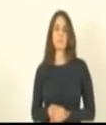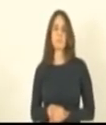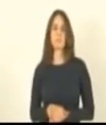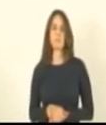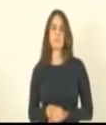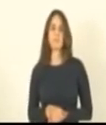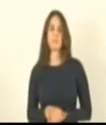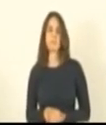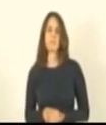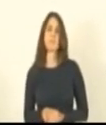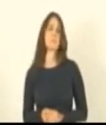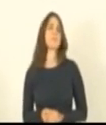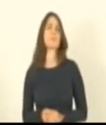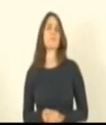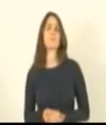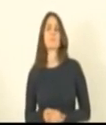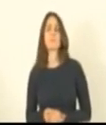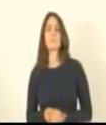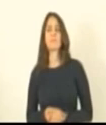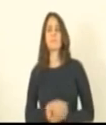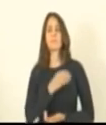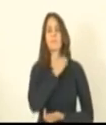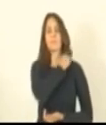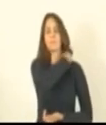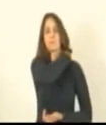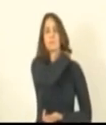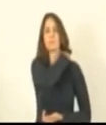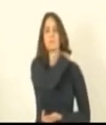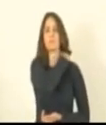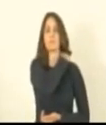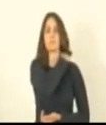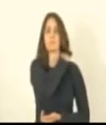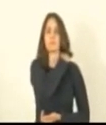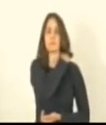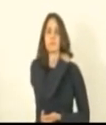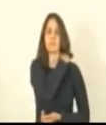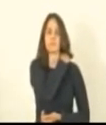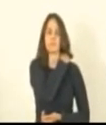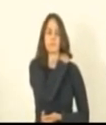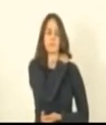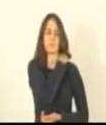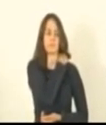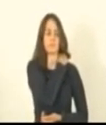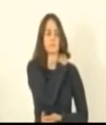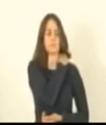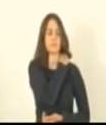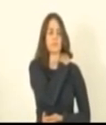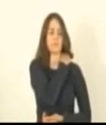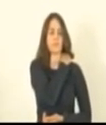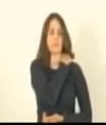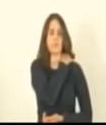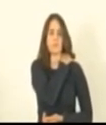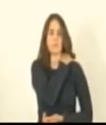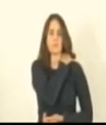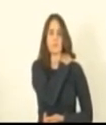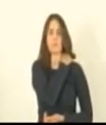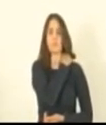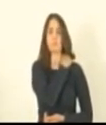a análise deste veto é que novos projetos dos deputados podem ser avaliados e o presidente pela ordem